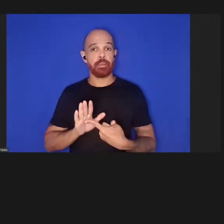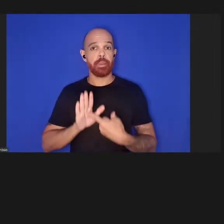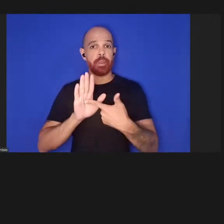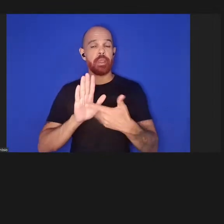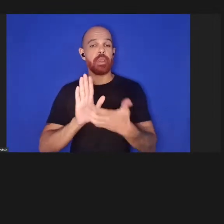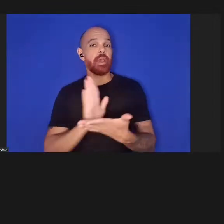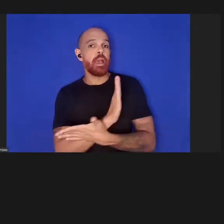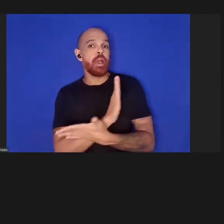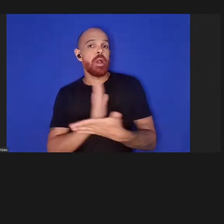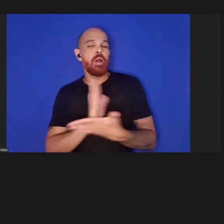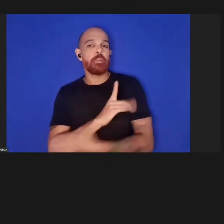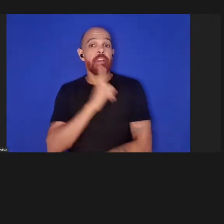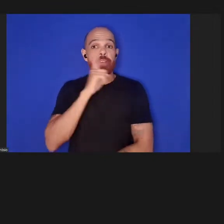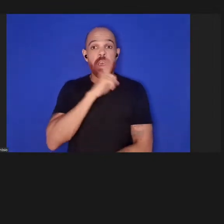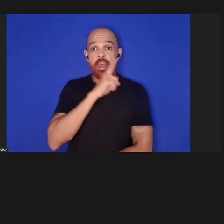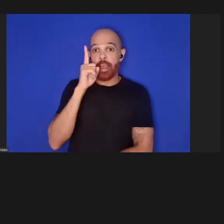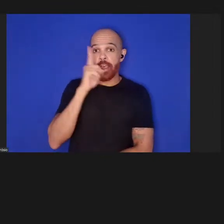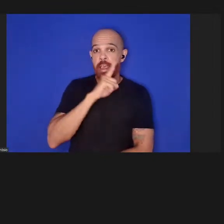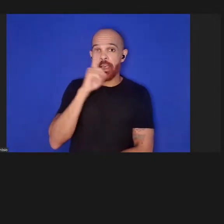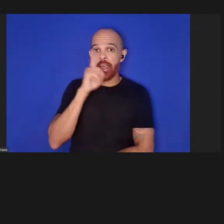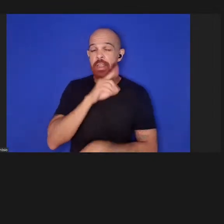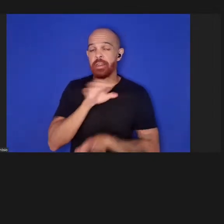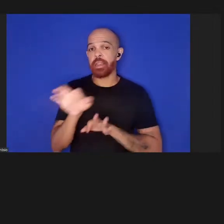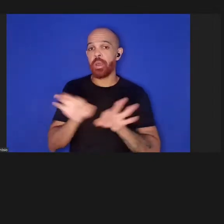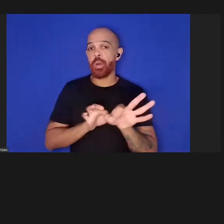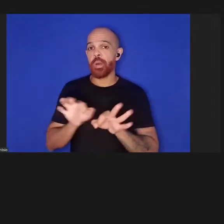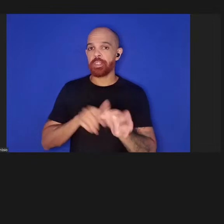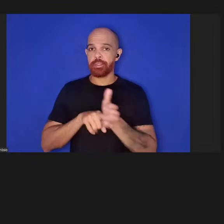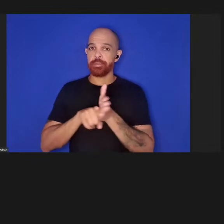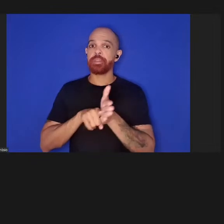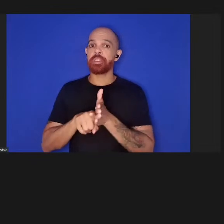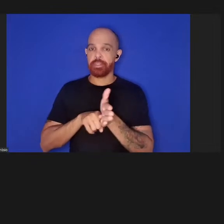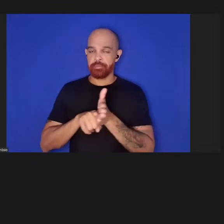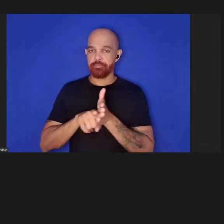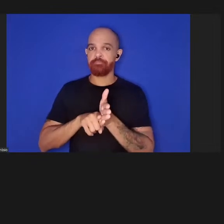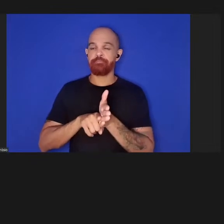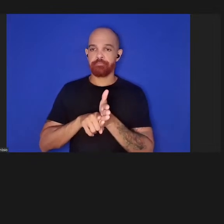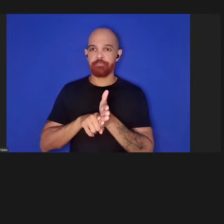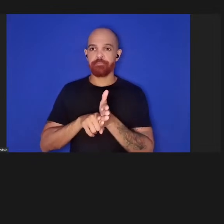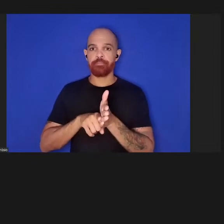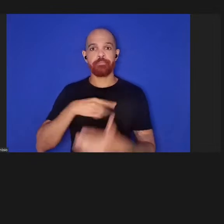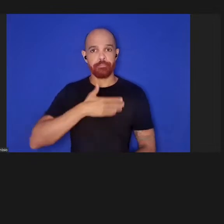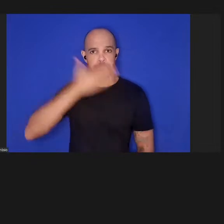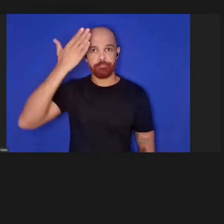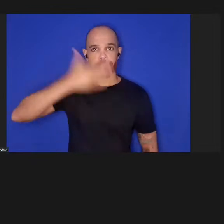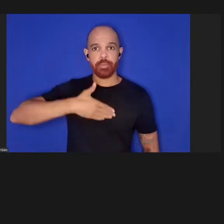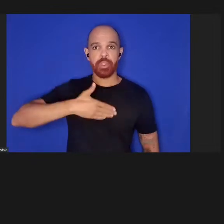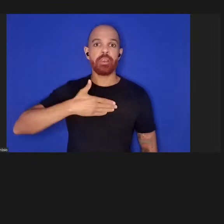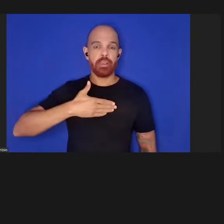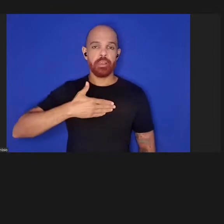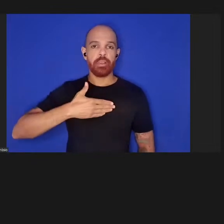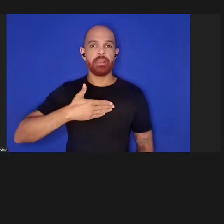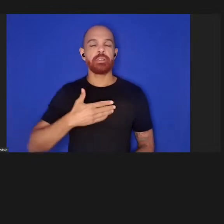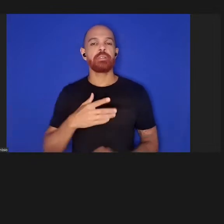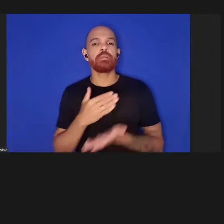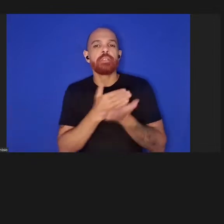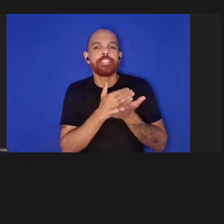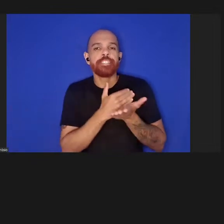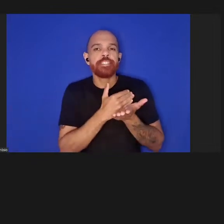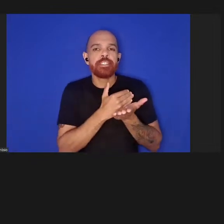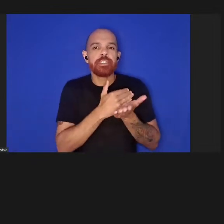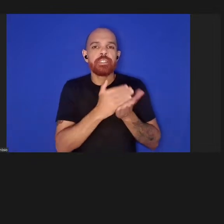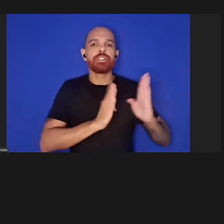falhas na organização da pesquisa a partir do estágio inicial do